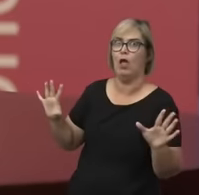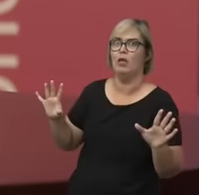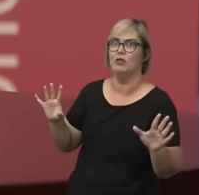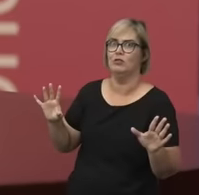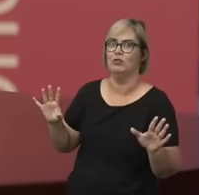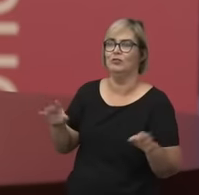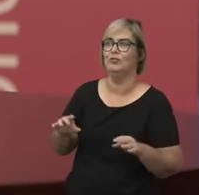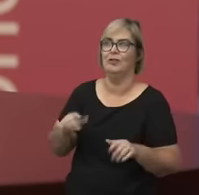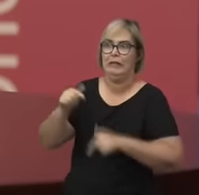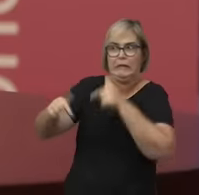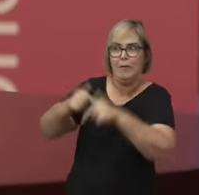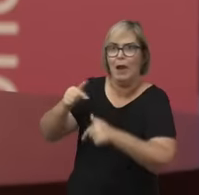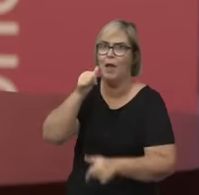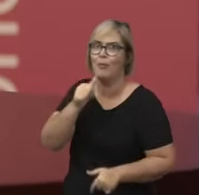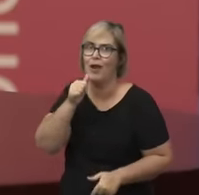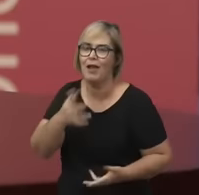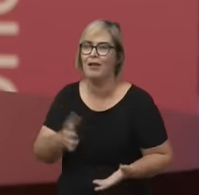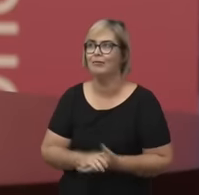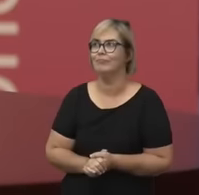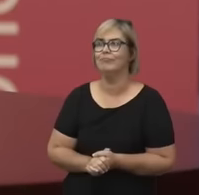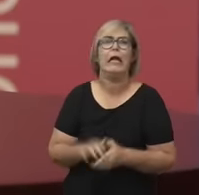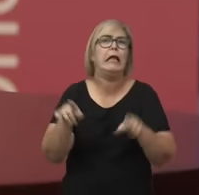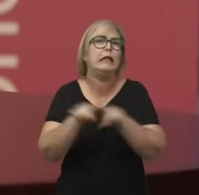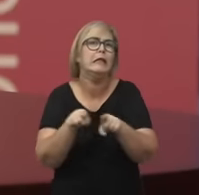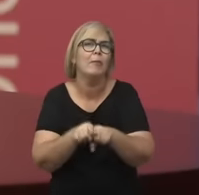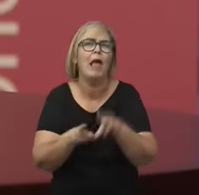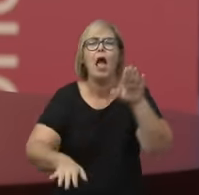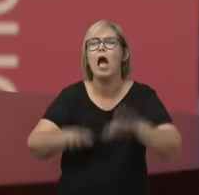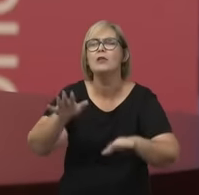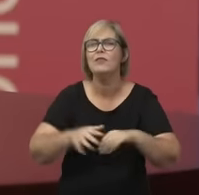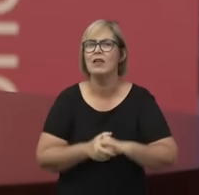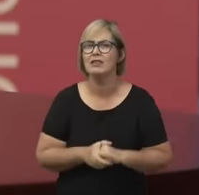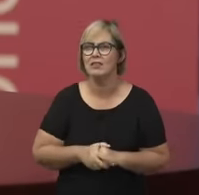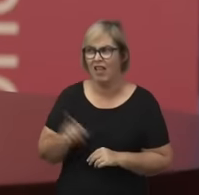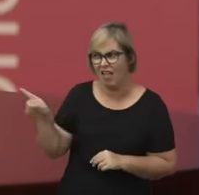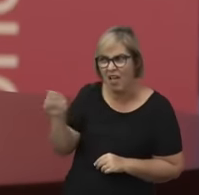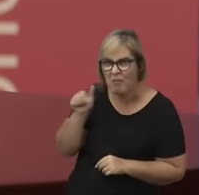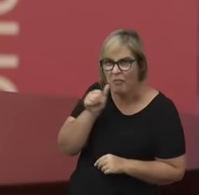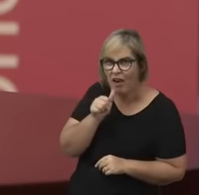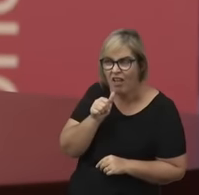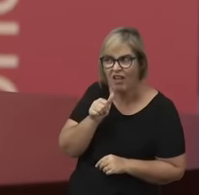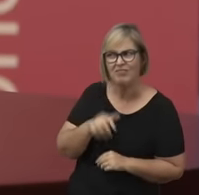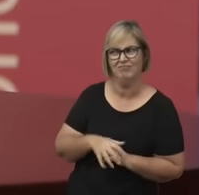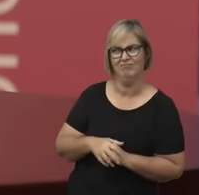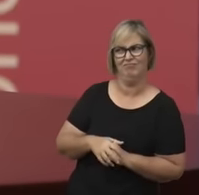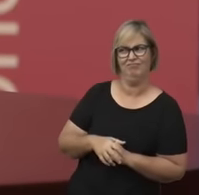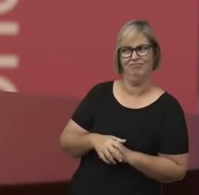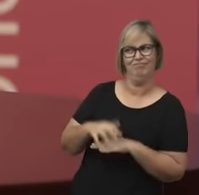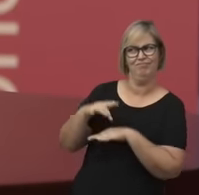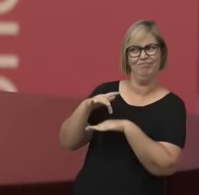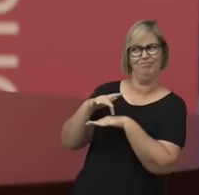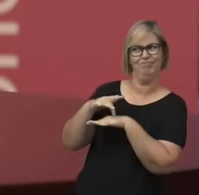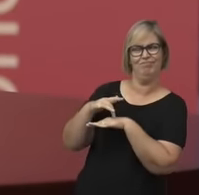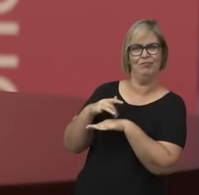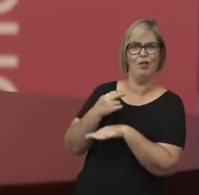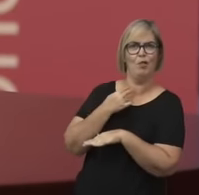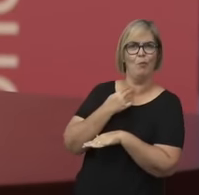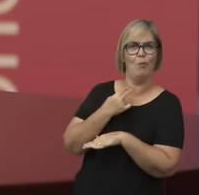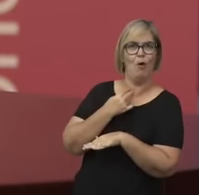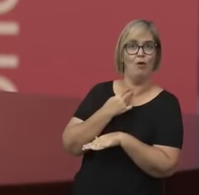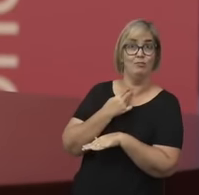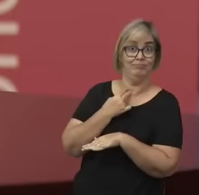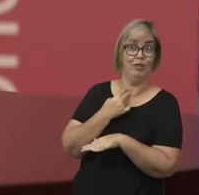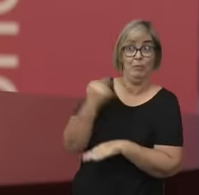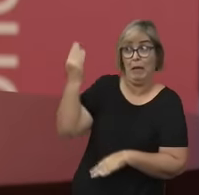sério por ter colocado a sua voz em público. Essa é uma questão... É como se a mulher que, no